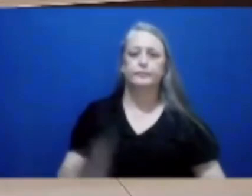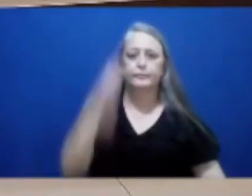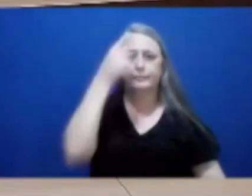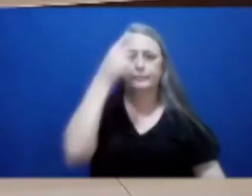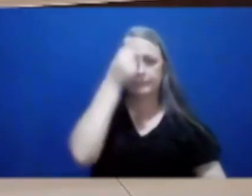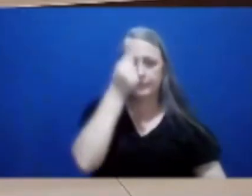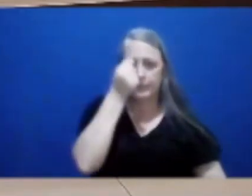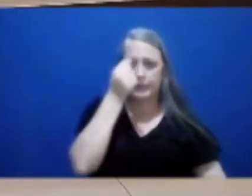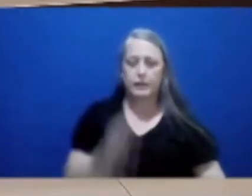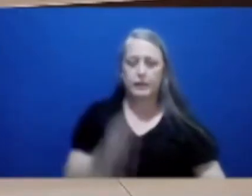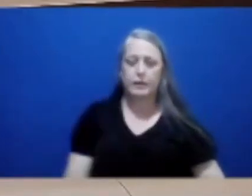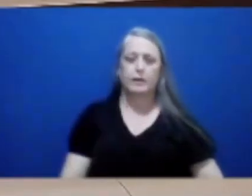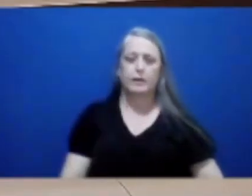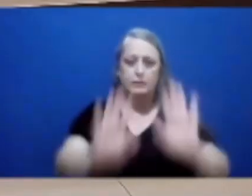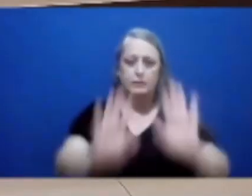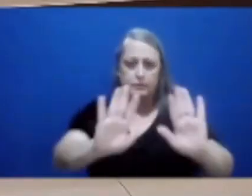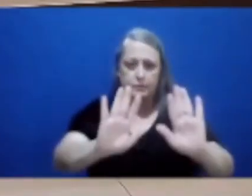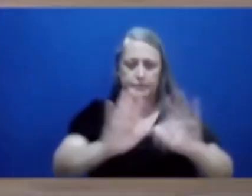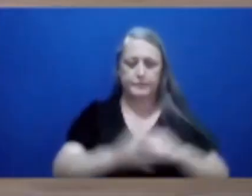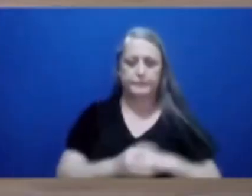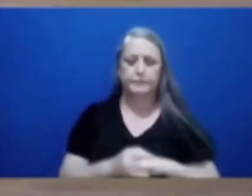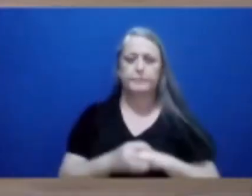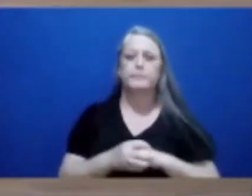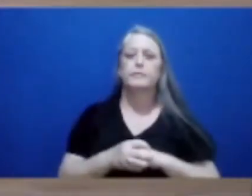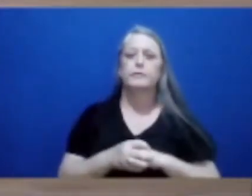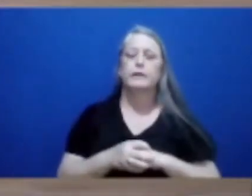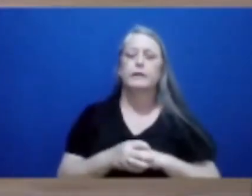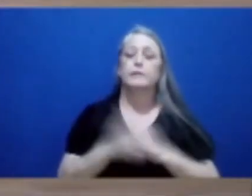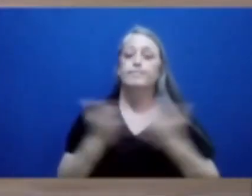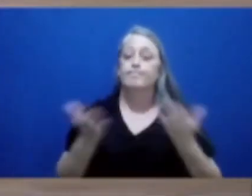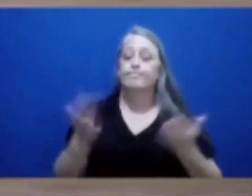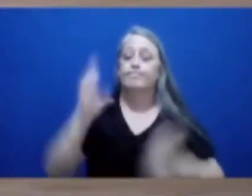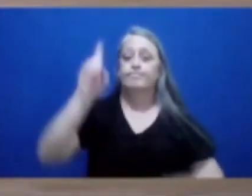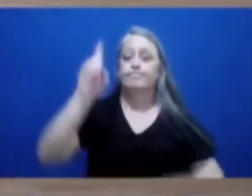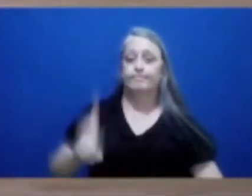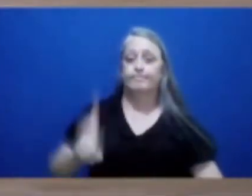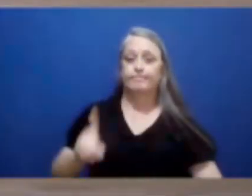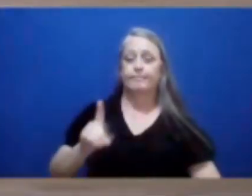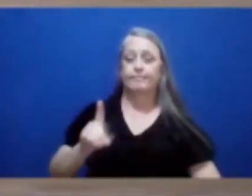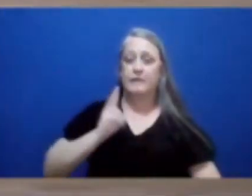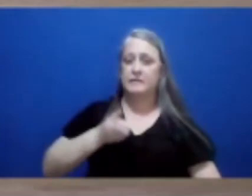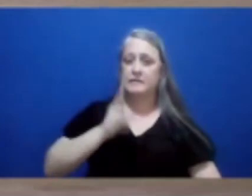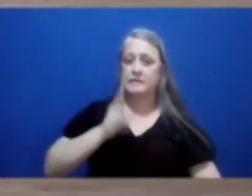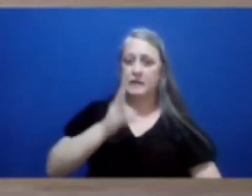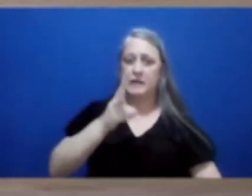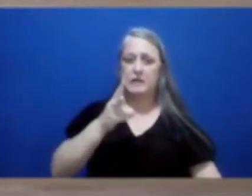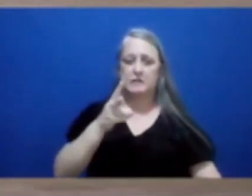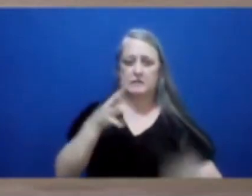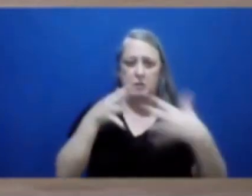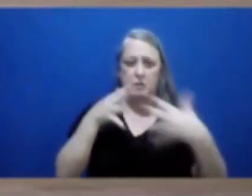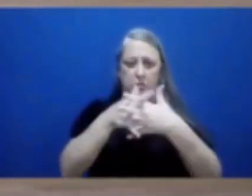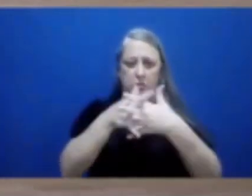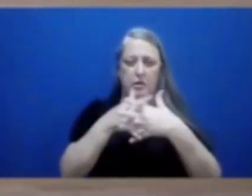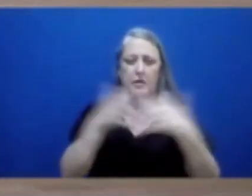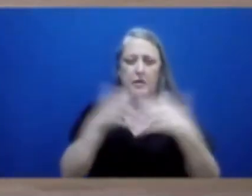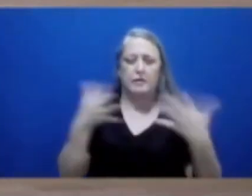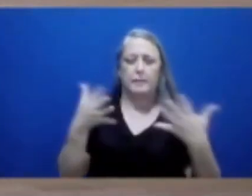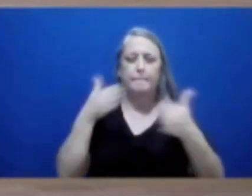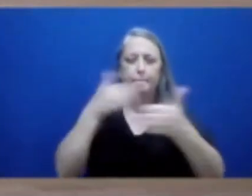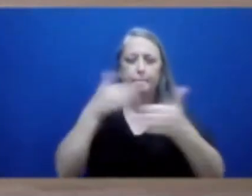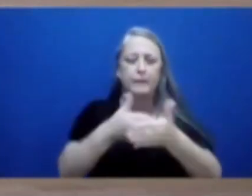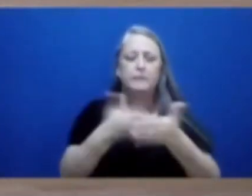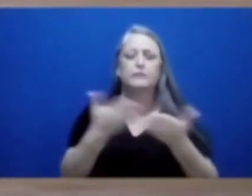devolvo a palavra. Vereadora... É assim que a extrema direita costuma cercear o direito de fala. Eu não